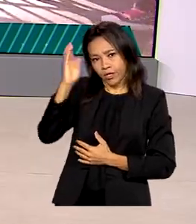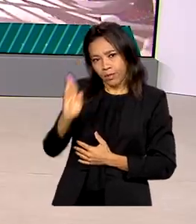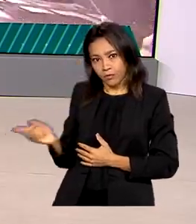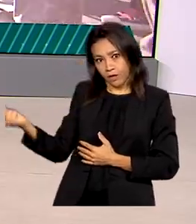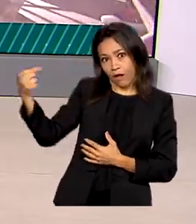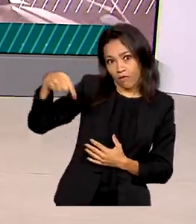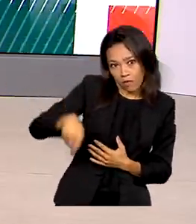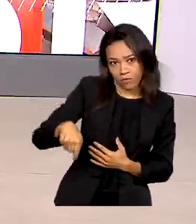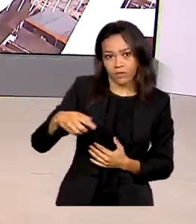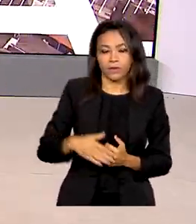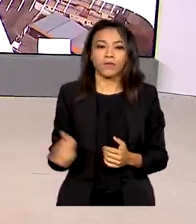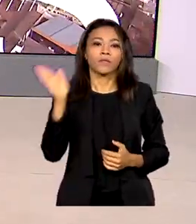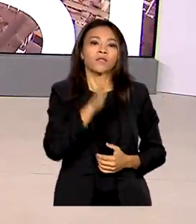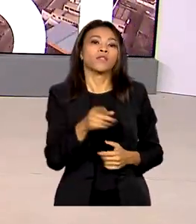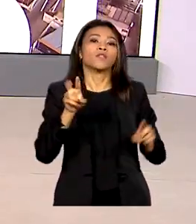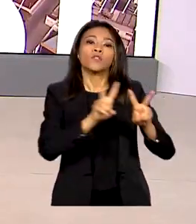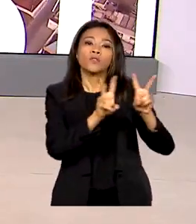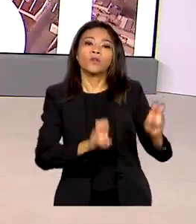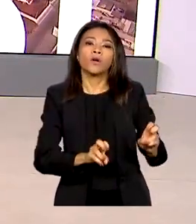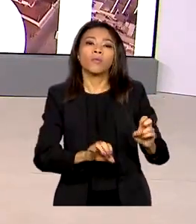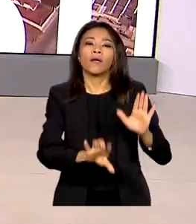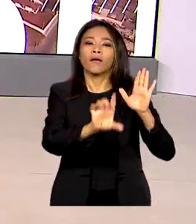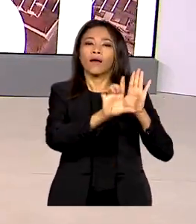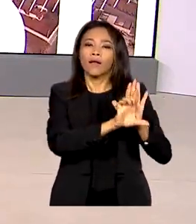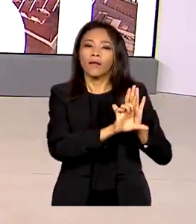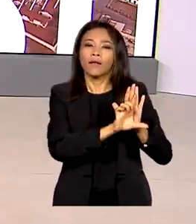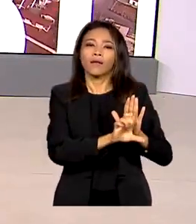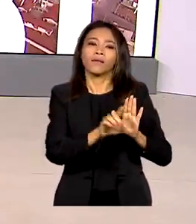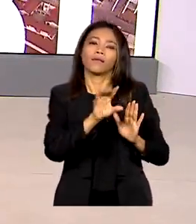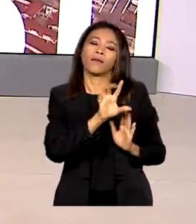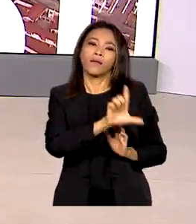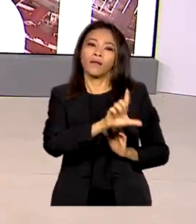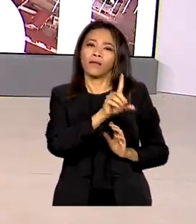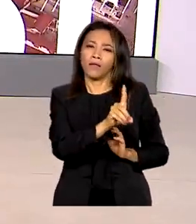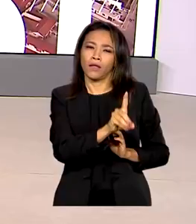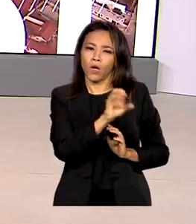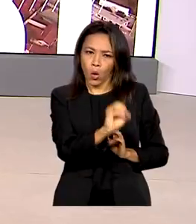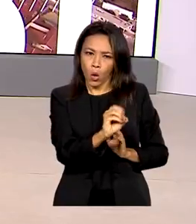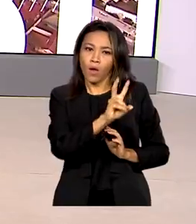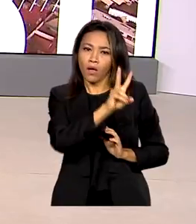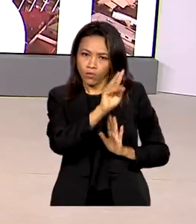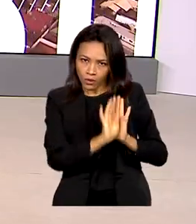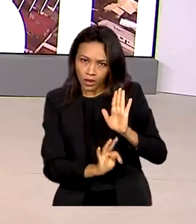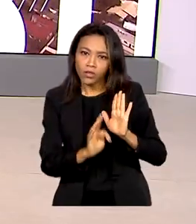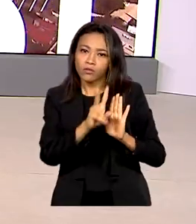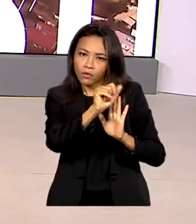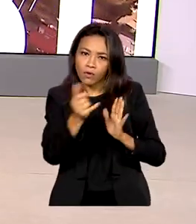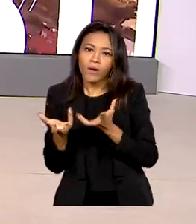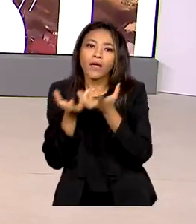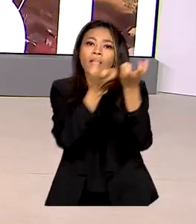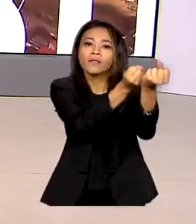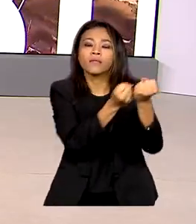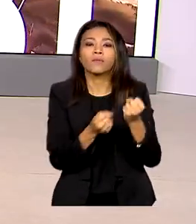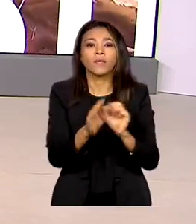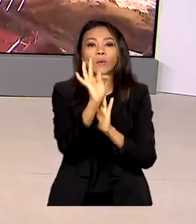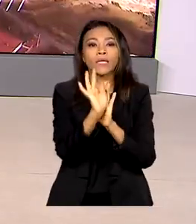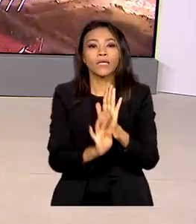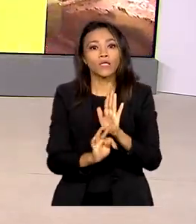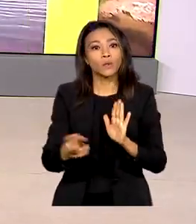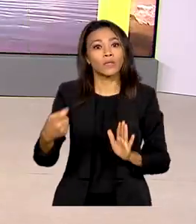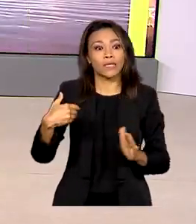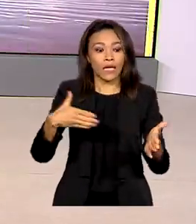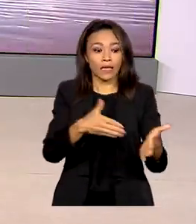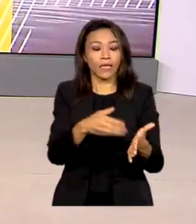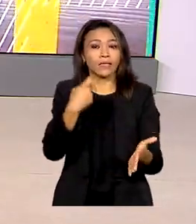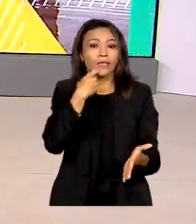diretrizes orçamentárias, Simone Tebet confirmou que os parlamentares vão receber o texto na sexta-feira dentro do prazo legal